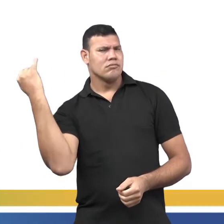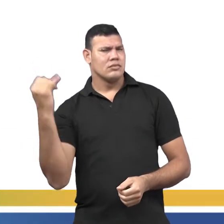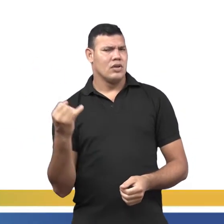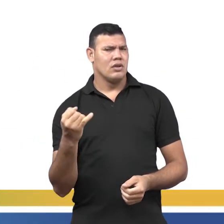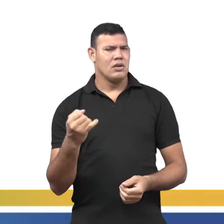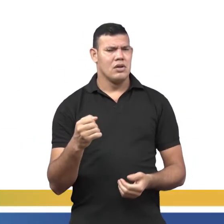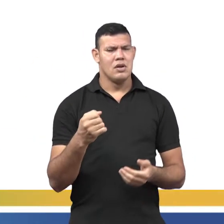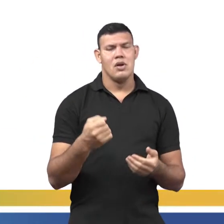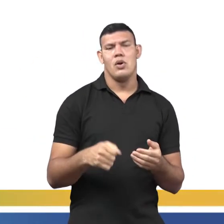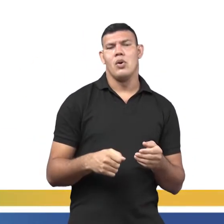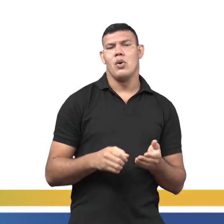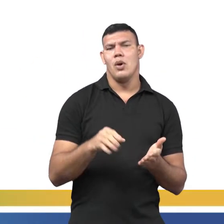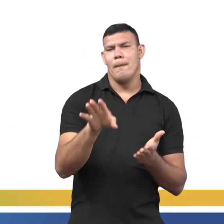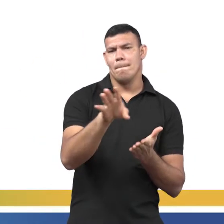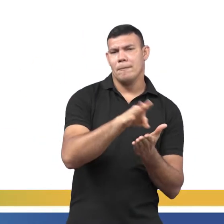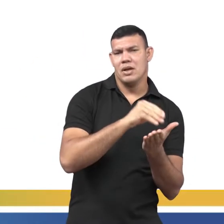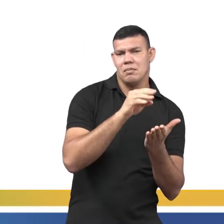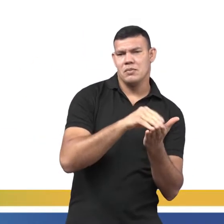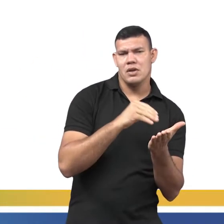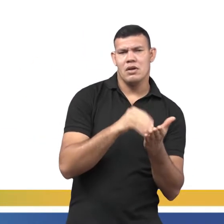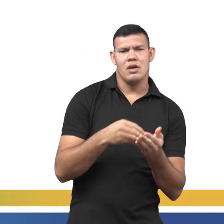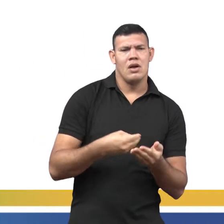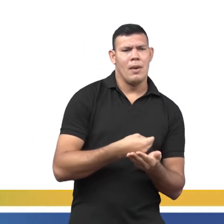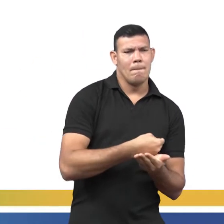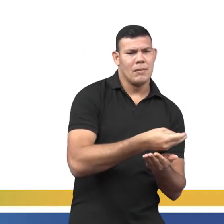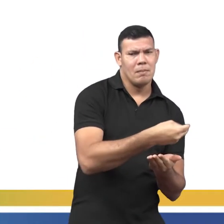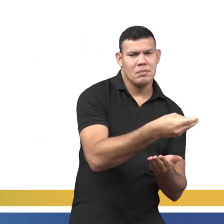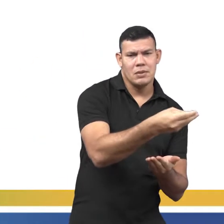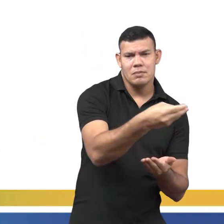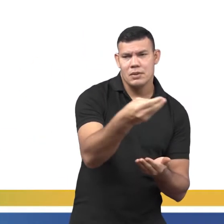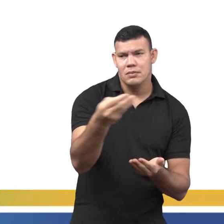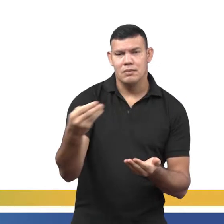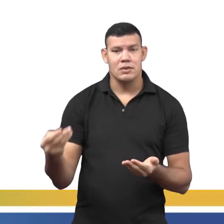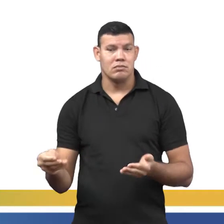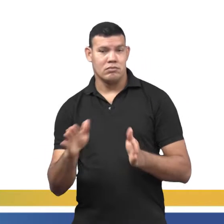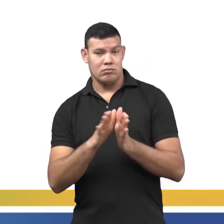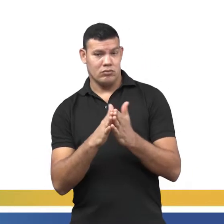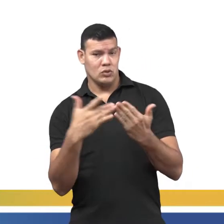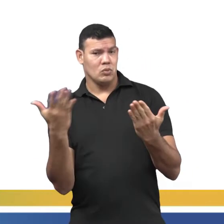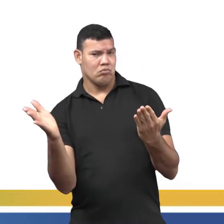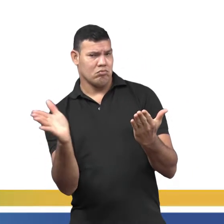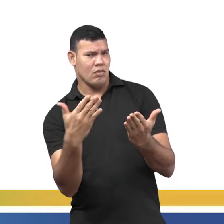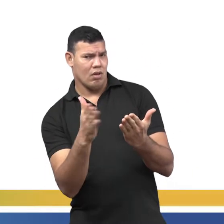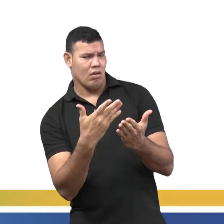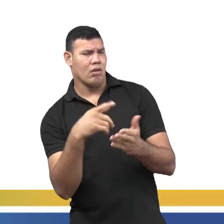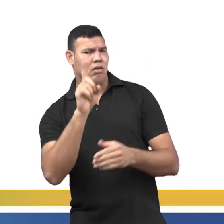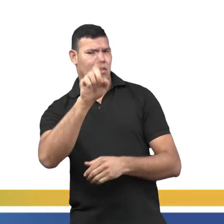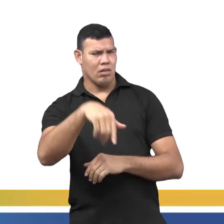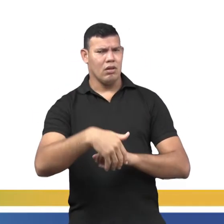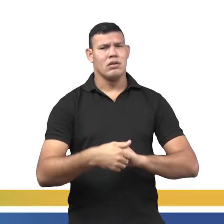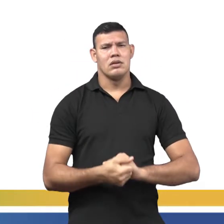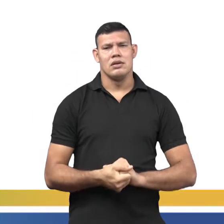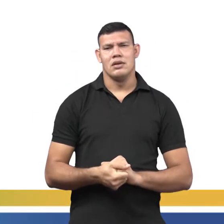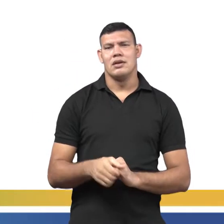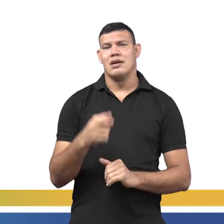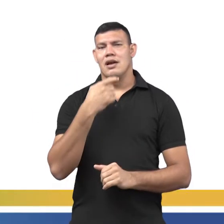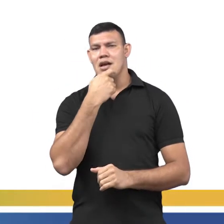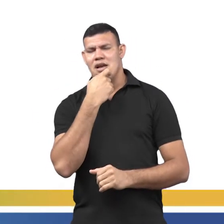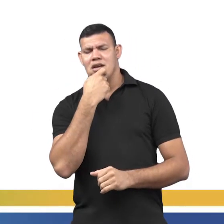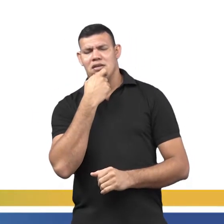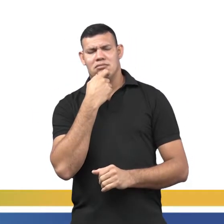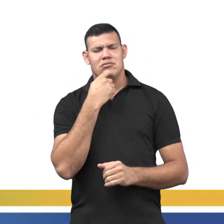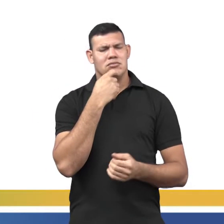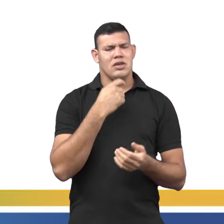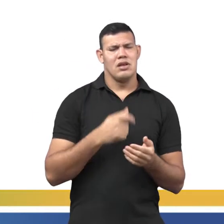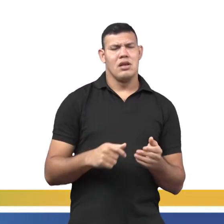primeiro dicionário inglês no ano de 1604. Então, até essa época, o inglês já estava acertado, né? A sua